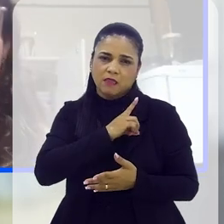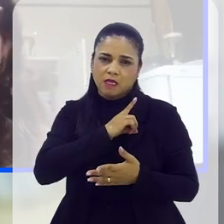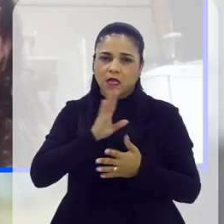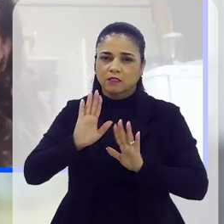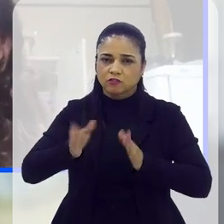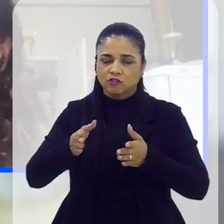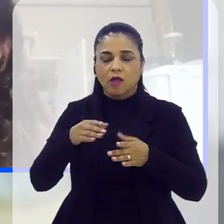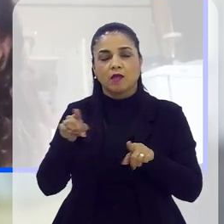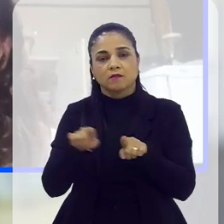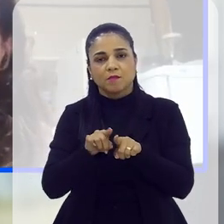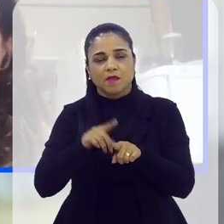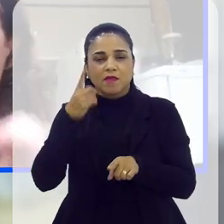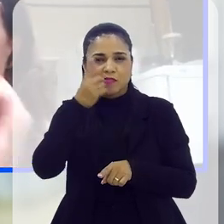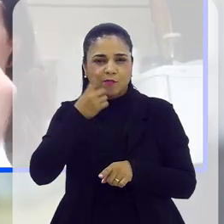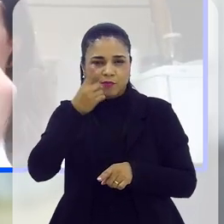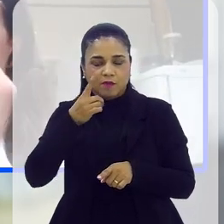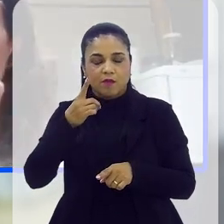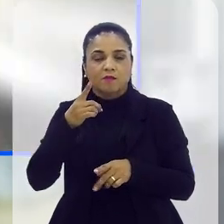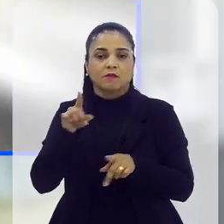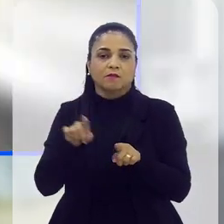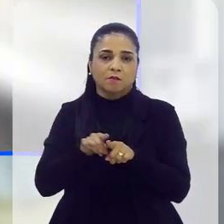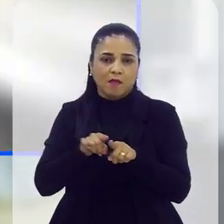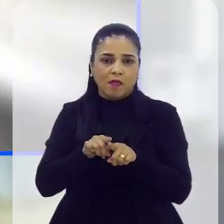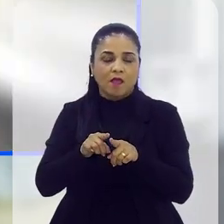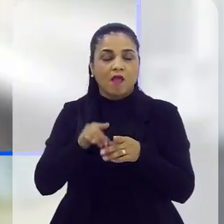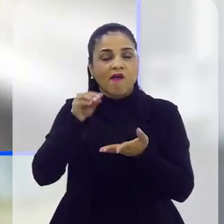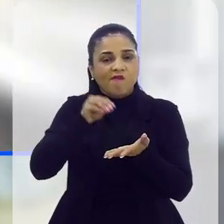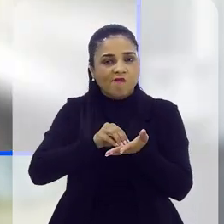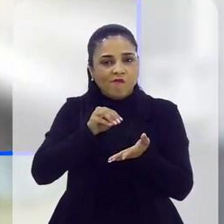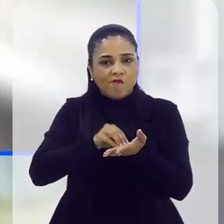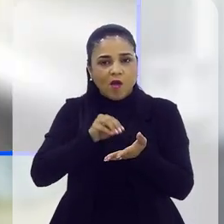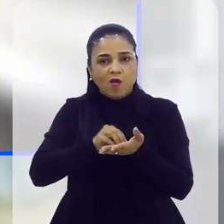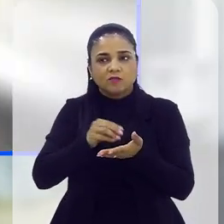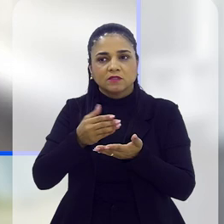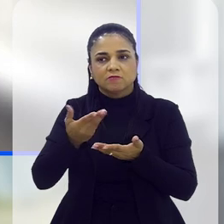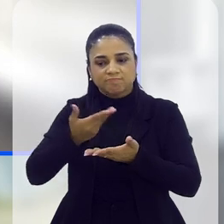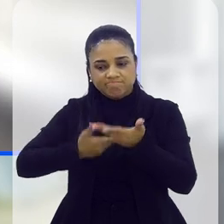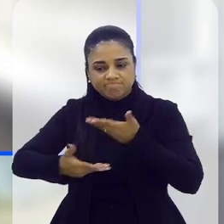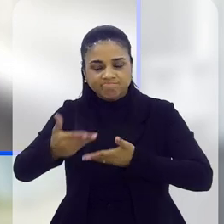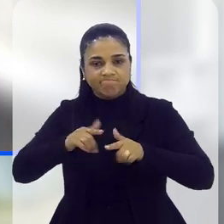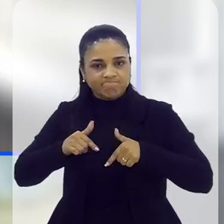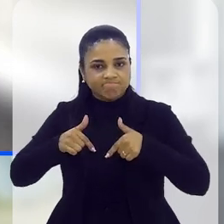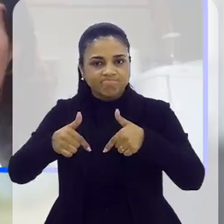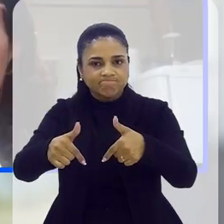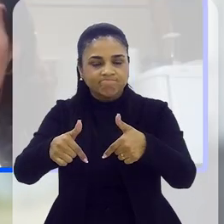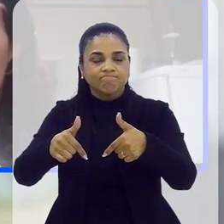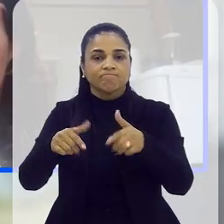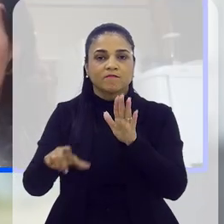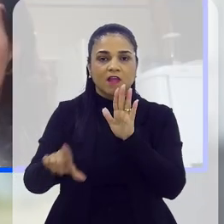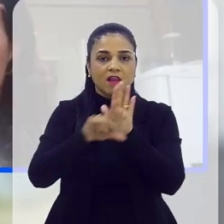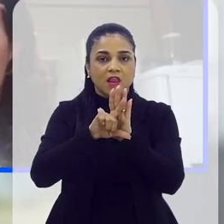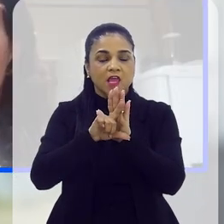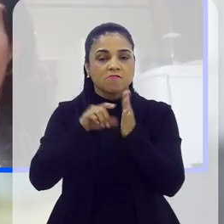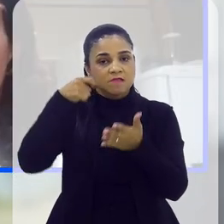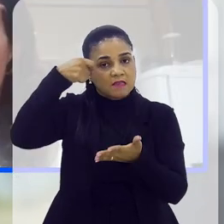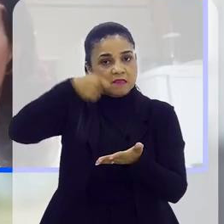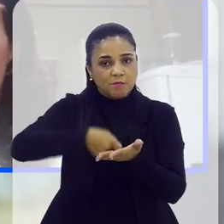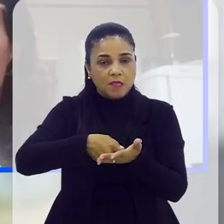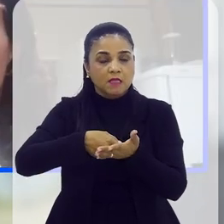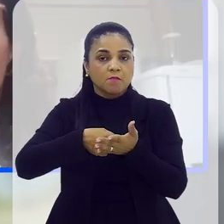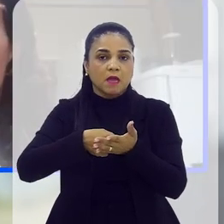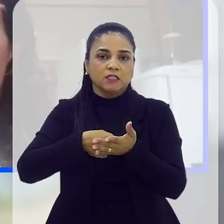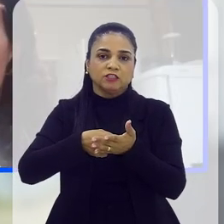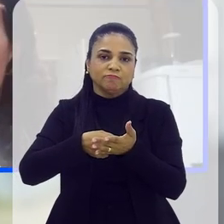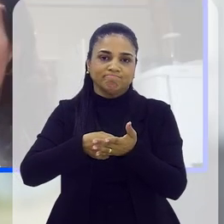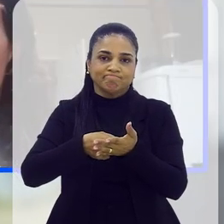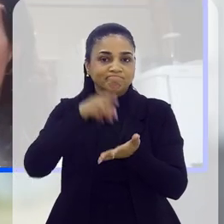delegada, enfim, pela doutora Marta Rocha também, em relação a essa falta de efetividade muitas vezes da lei que foi funcionada, mas